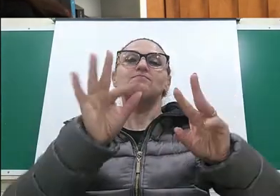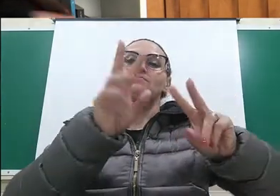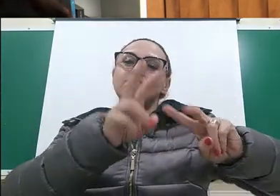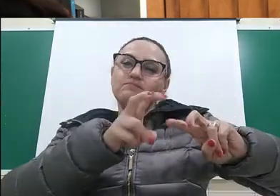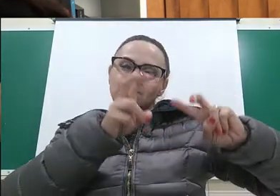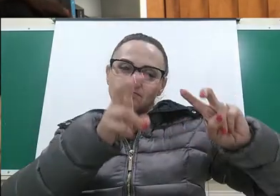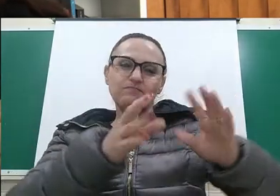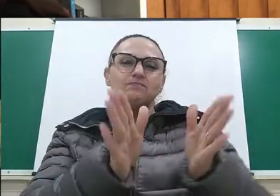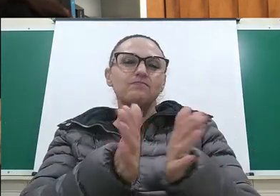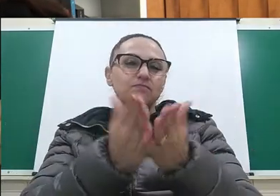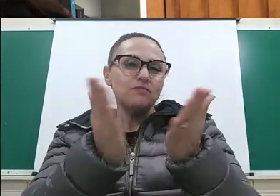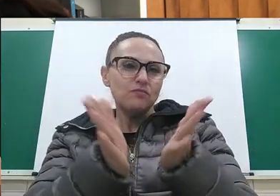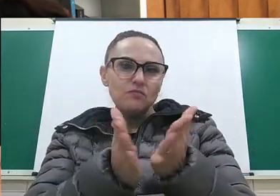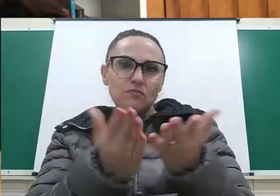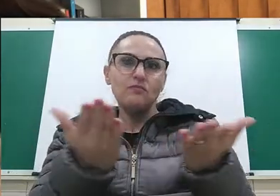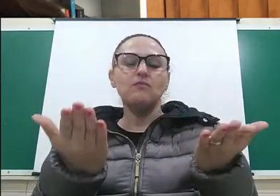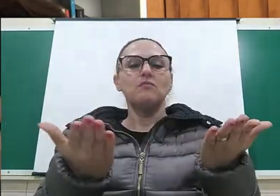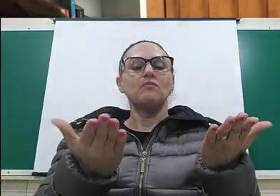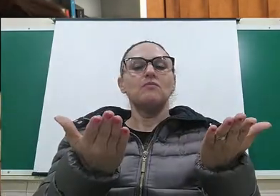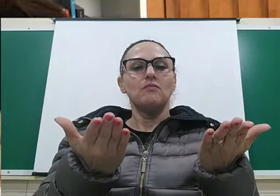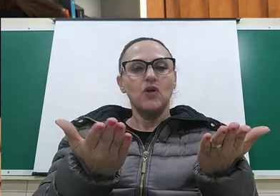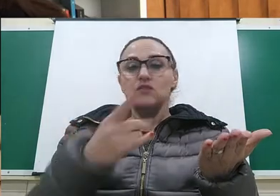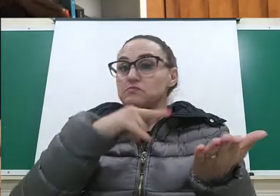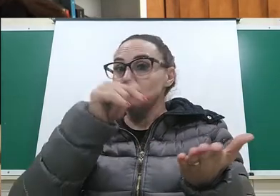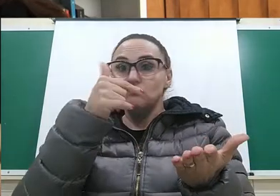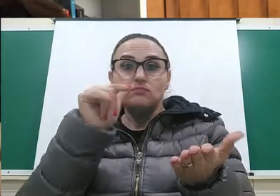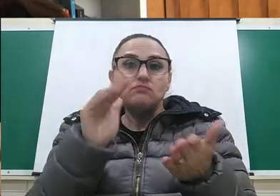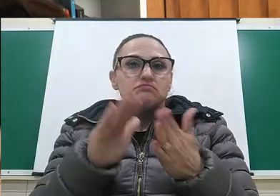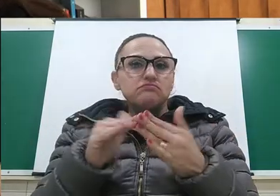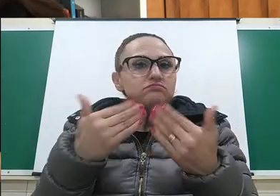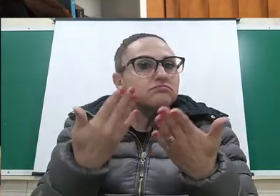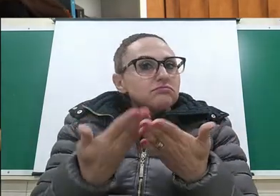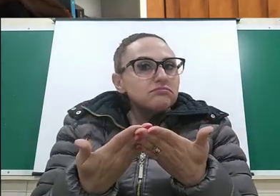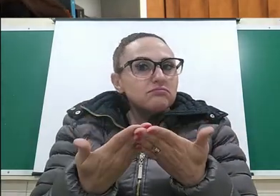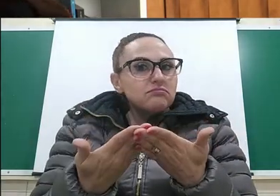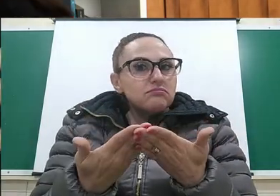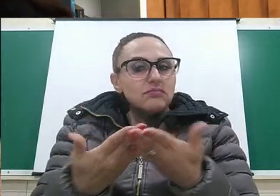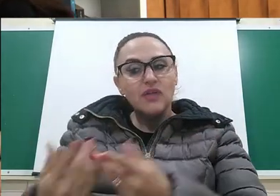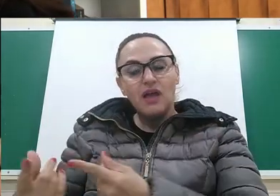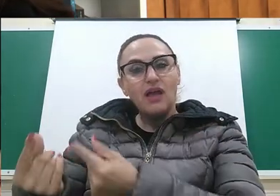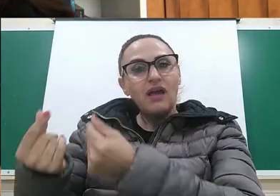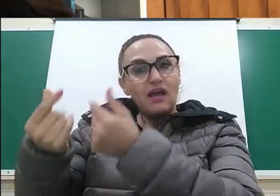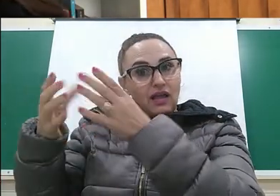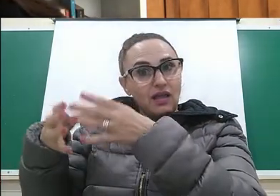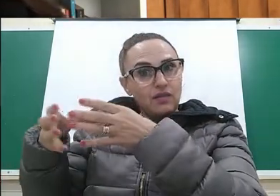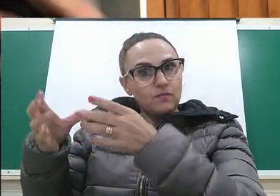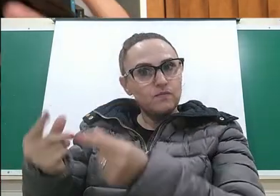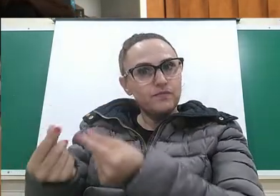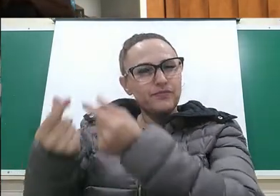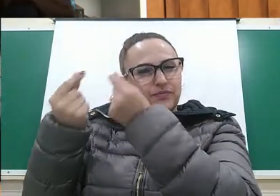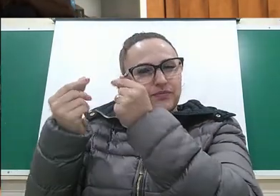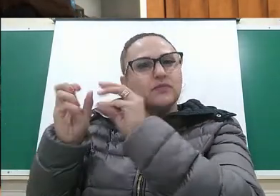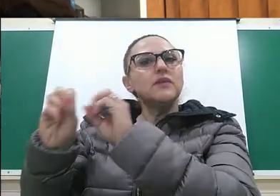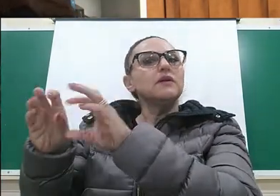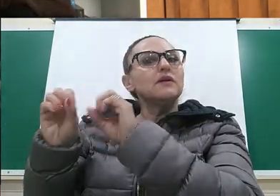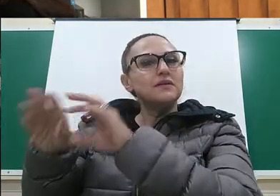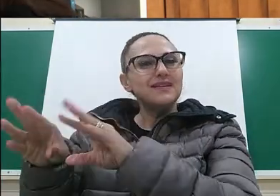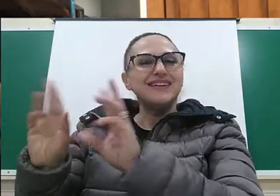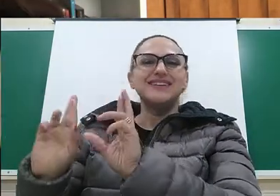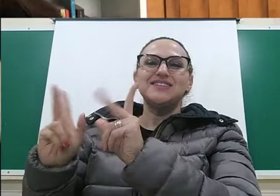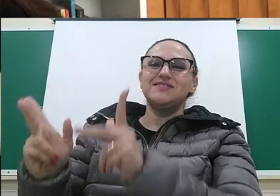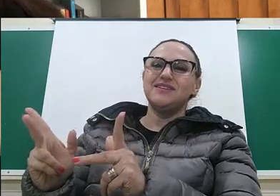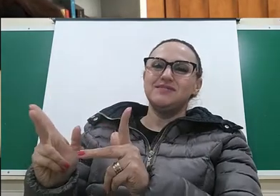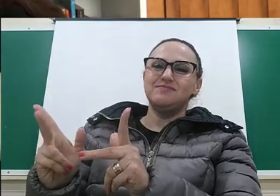pobres frequentavam as escolas, quando havia escolas para elas, o currículo, aquilo que se ensinava,